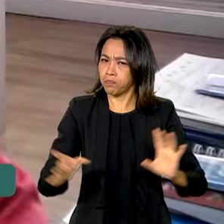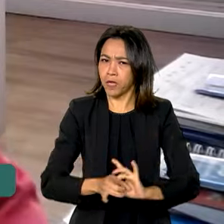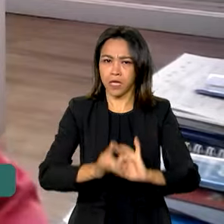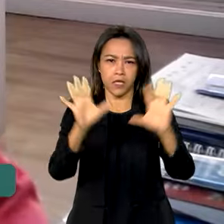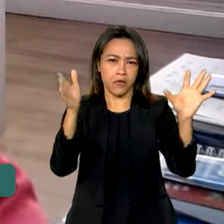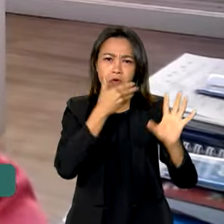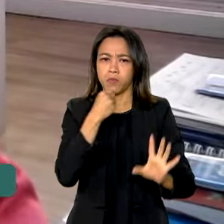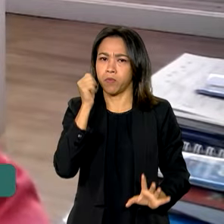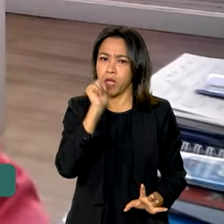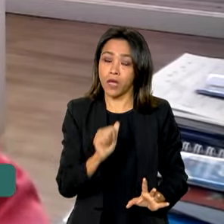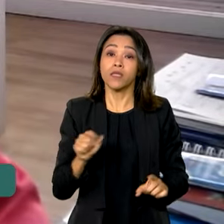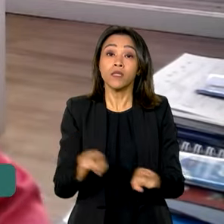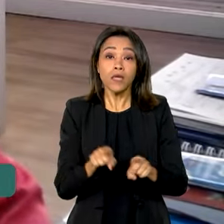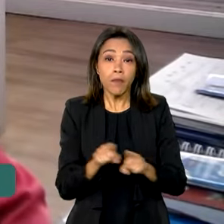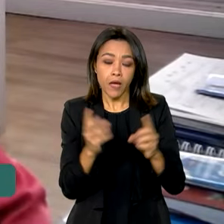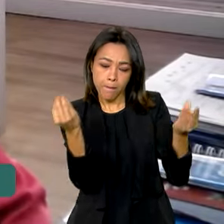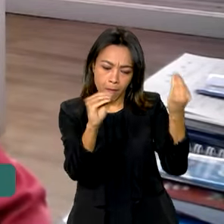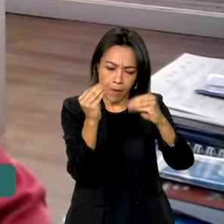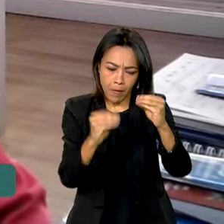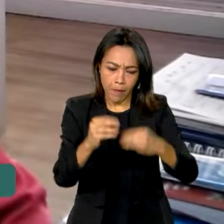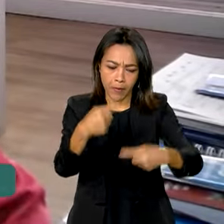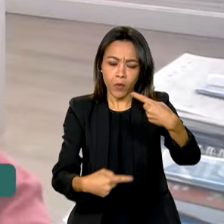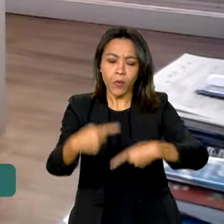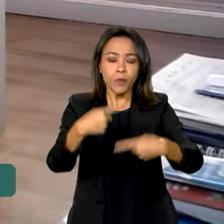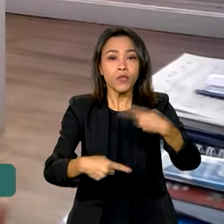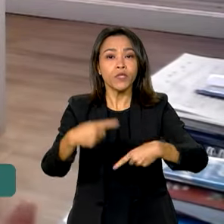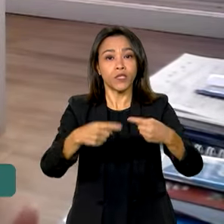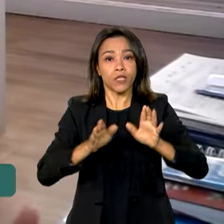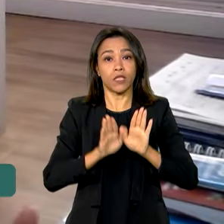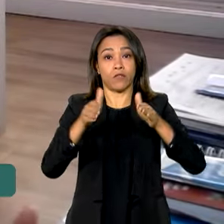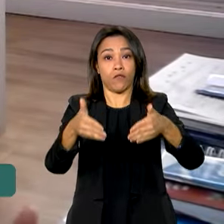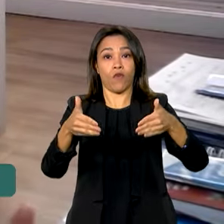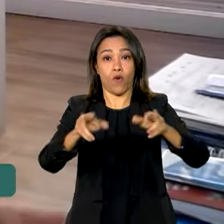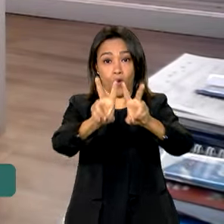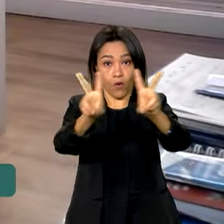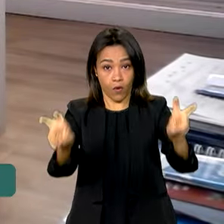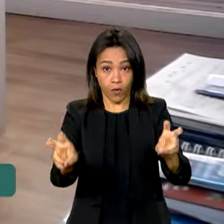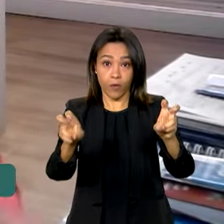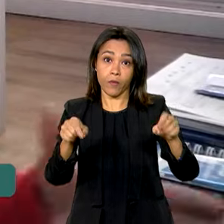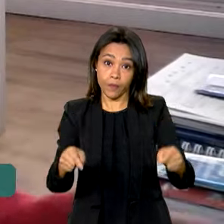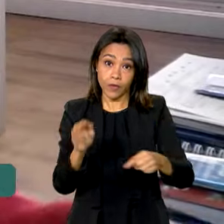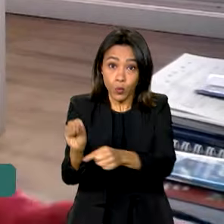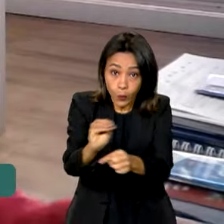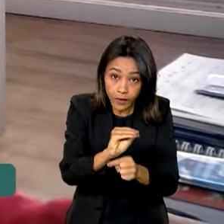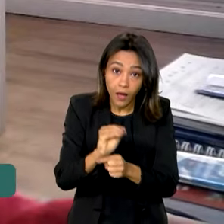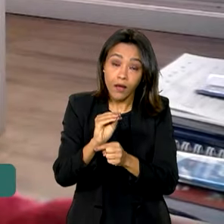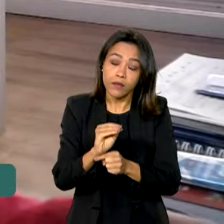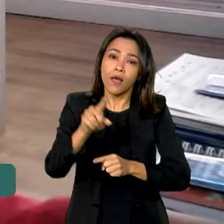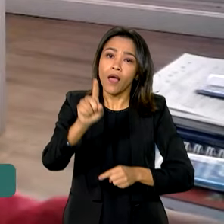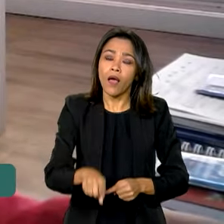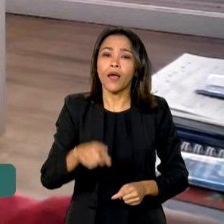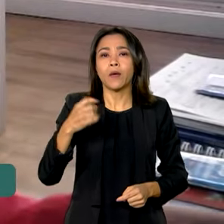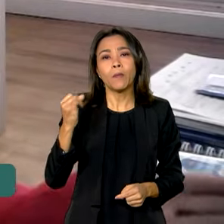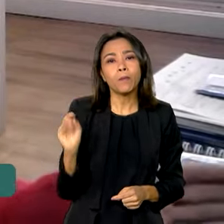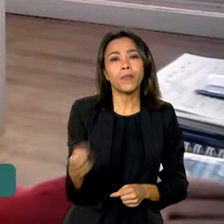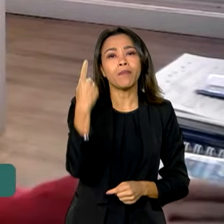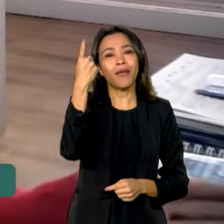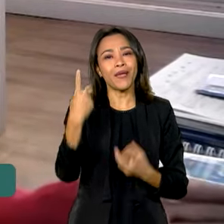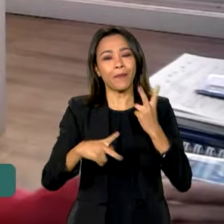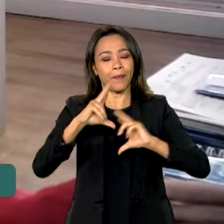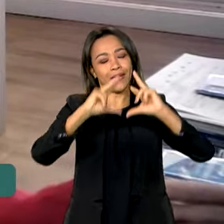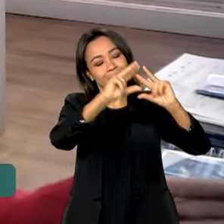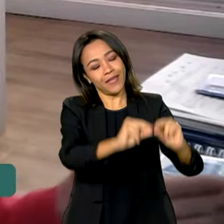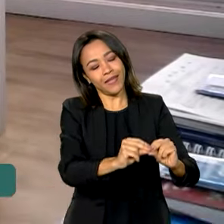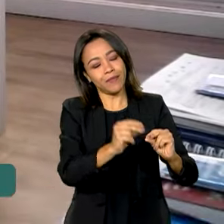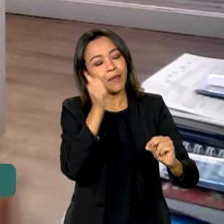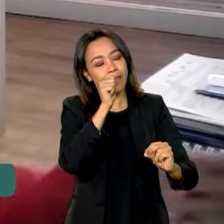construindo políticas públicas nessa perspectiva. É muito simbólico que o primeiro presente que a gente dá para uma menina